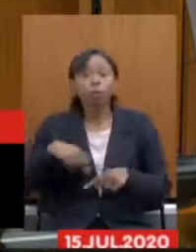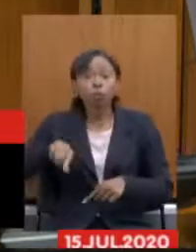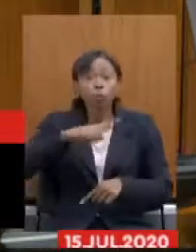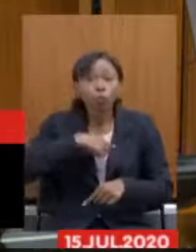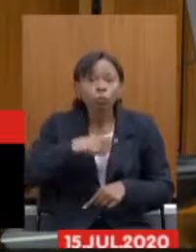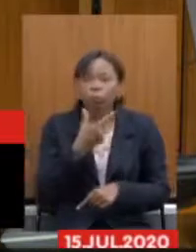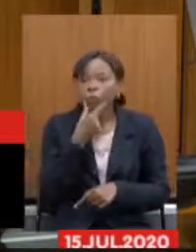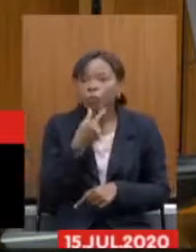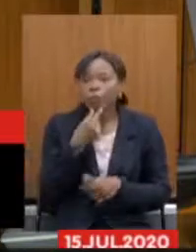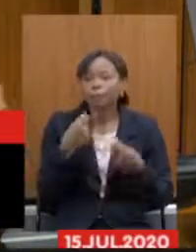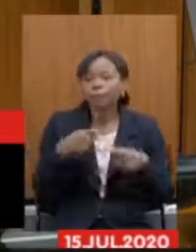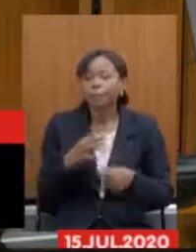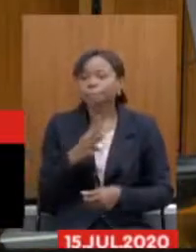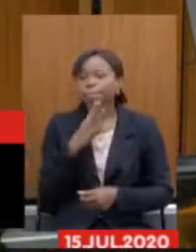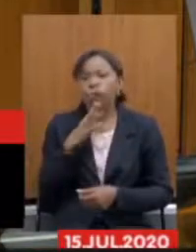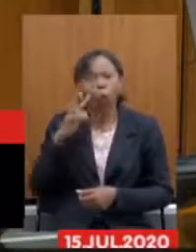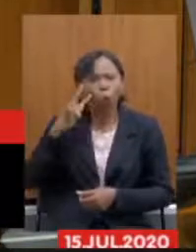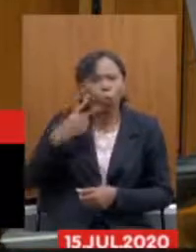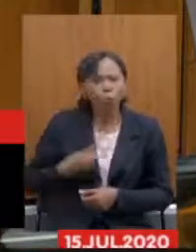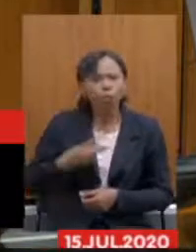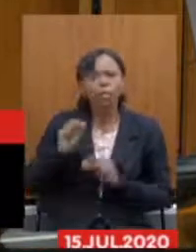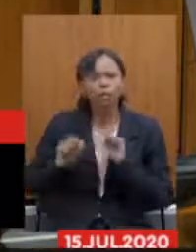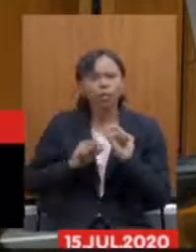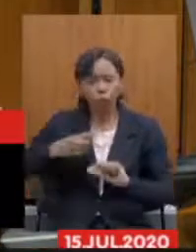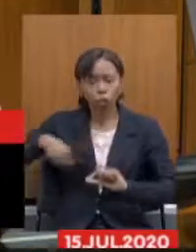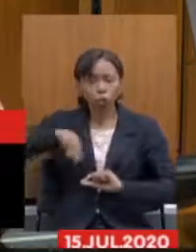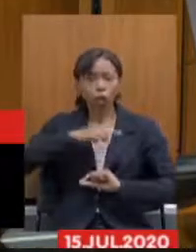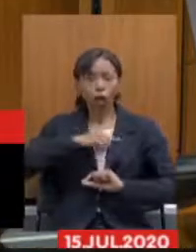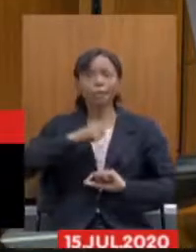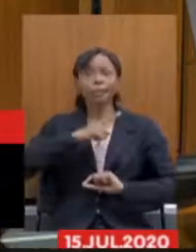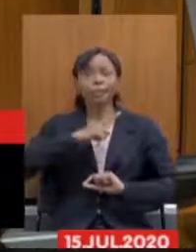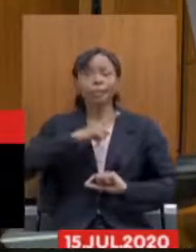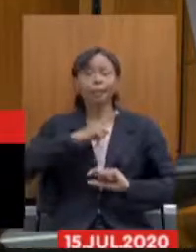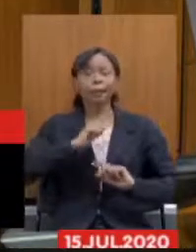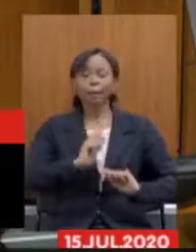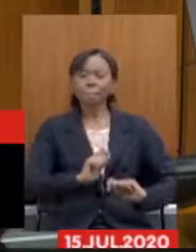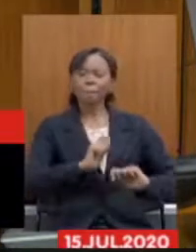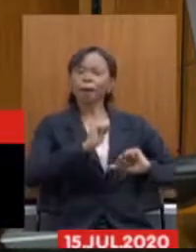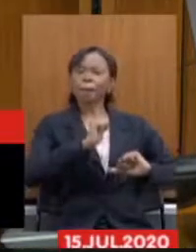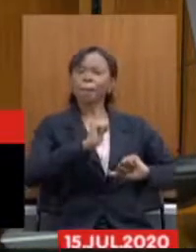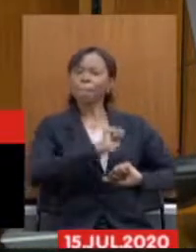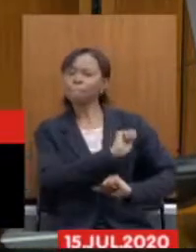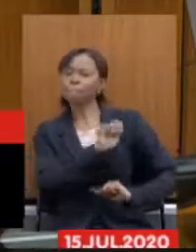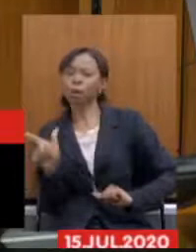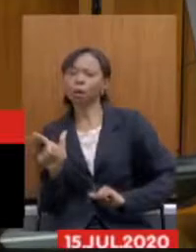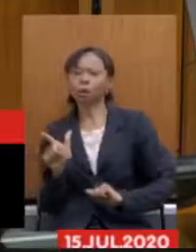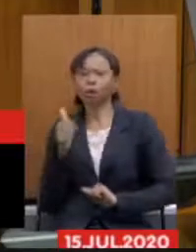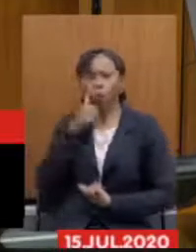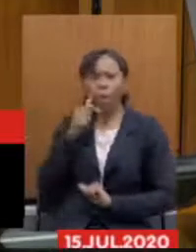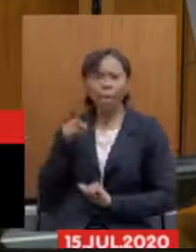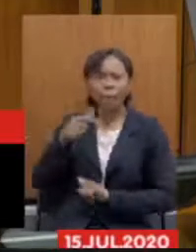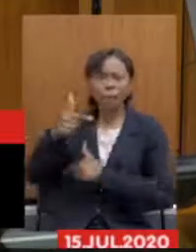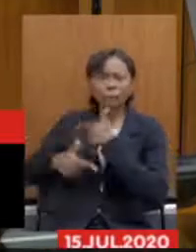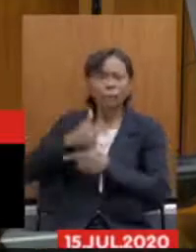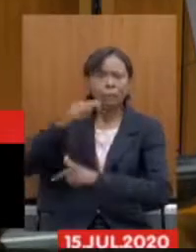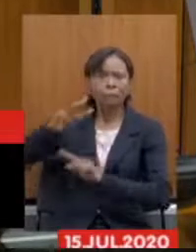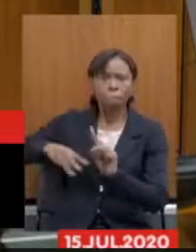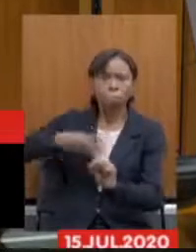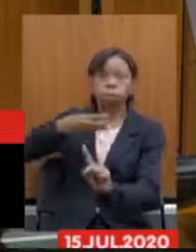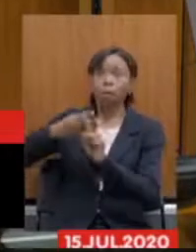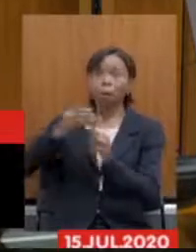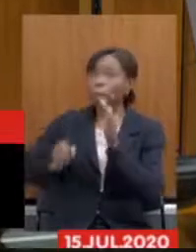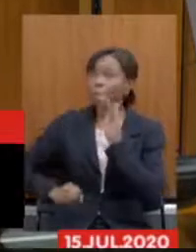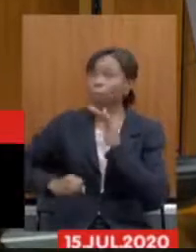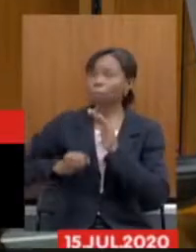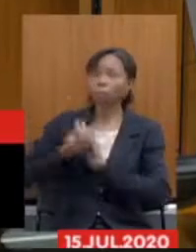e assumir que nós somos sim privilegiados perante as mulheres elas tem jornada tripla elas são sim responsável